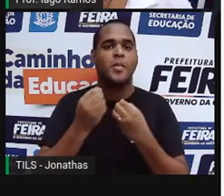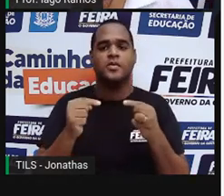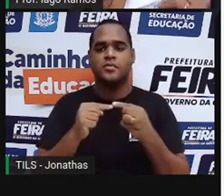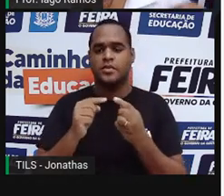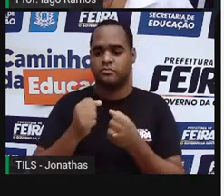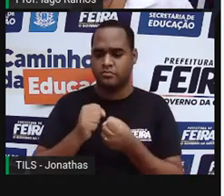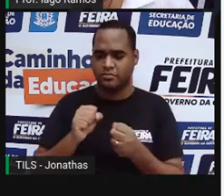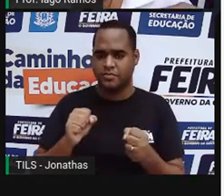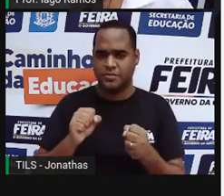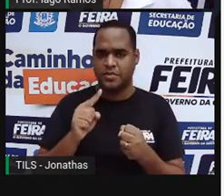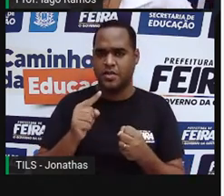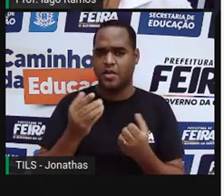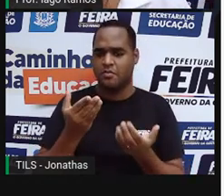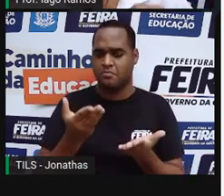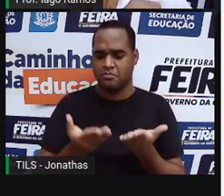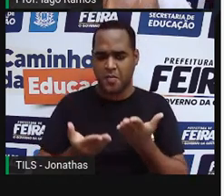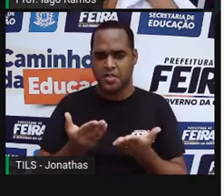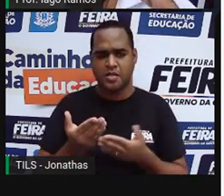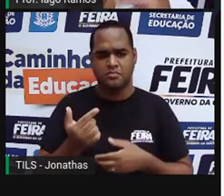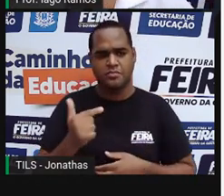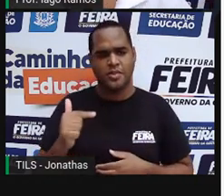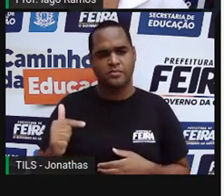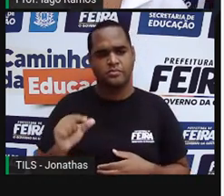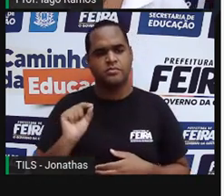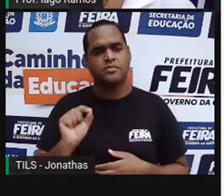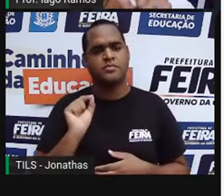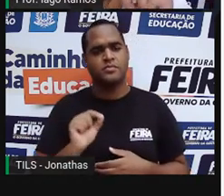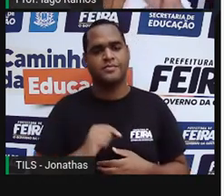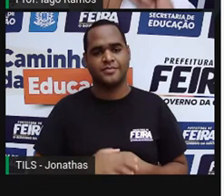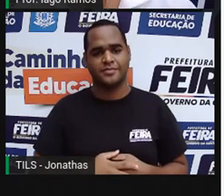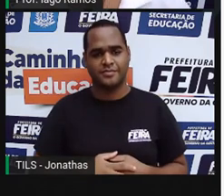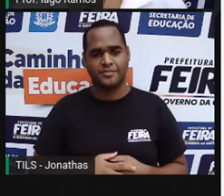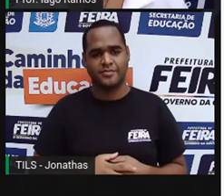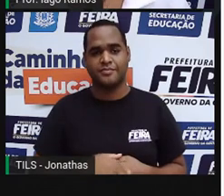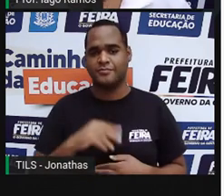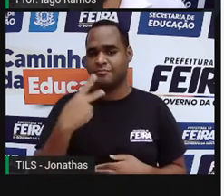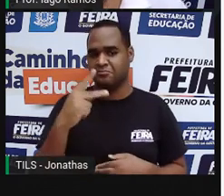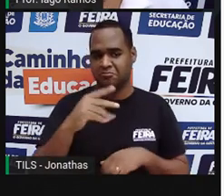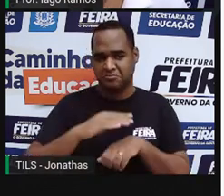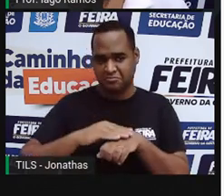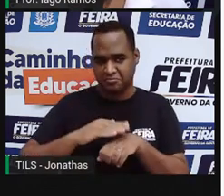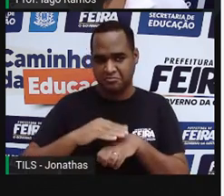grandezas não proporcionais? E aí, tá contigo.